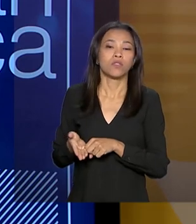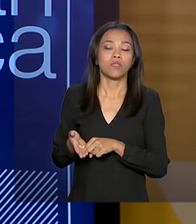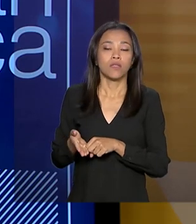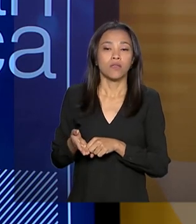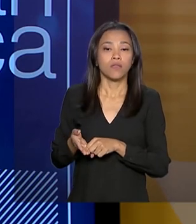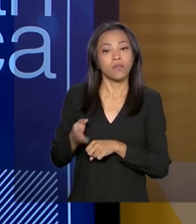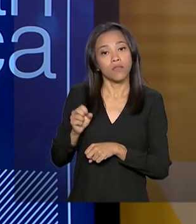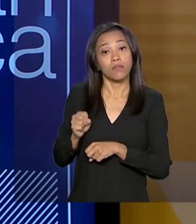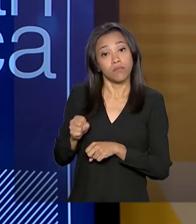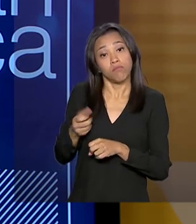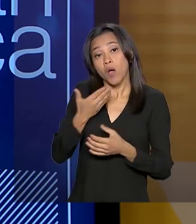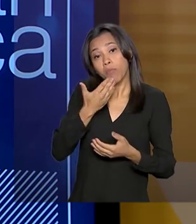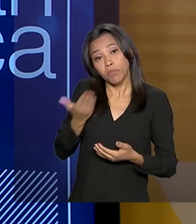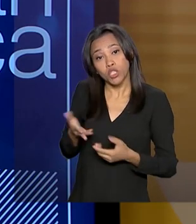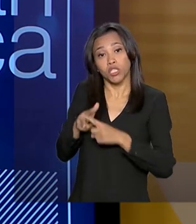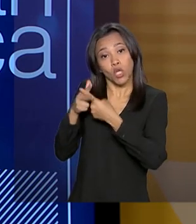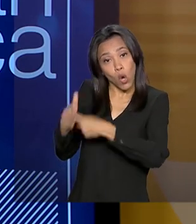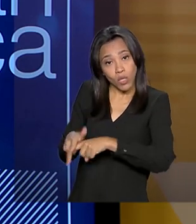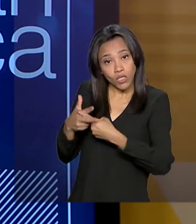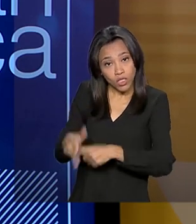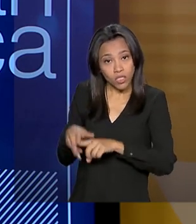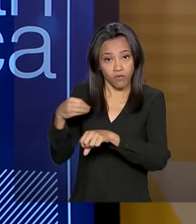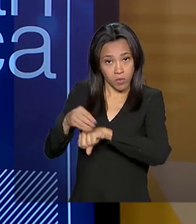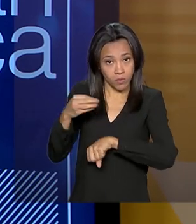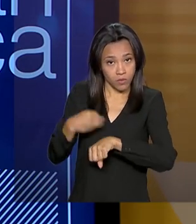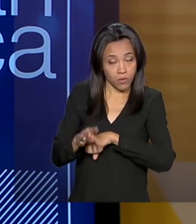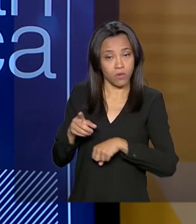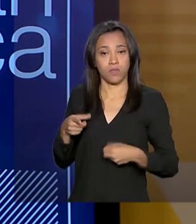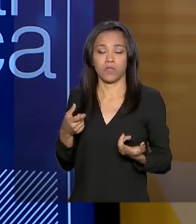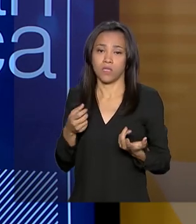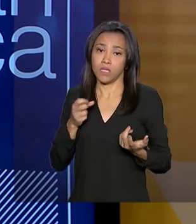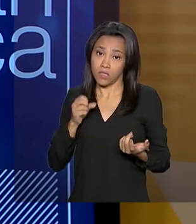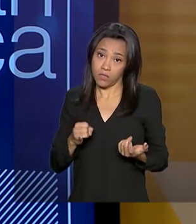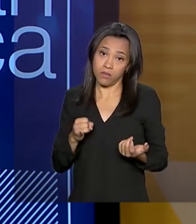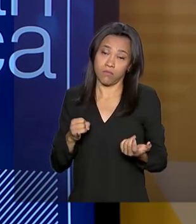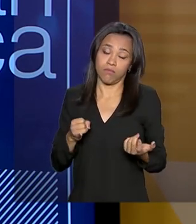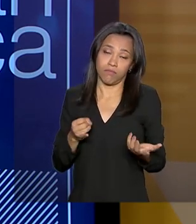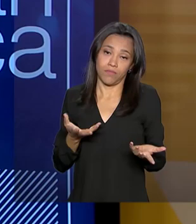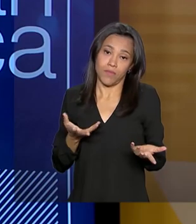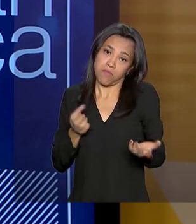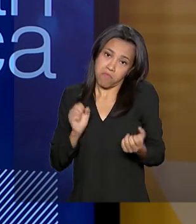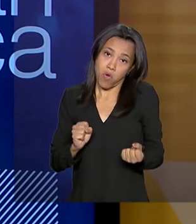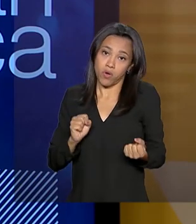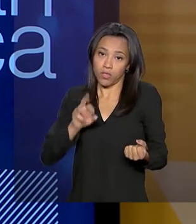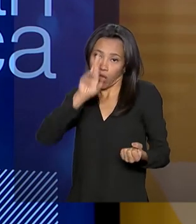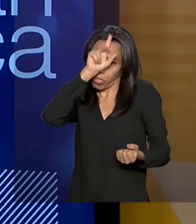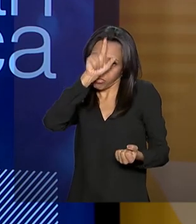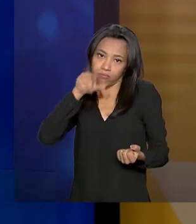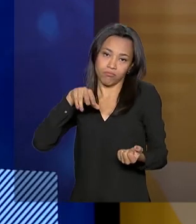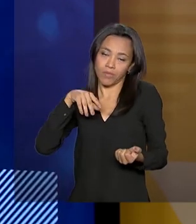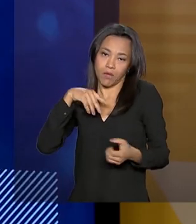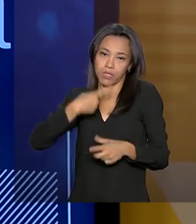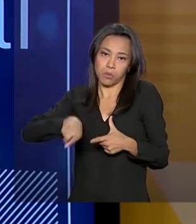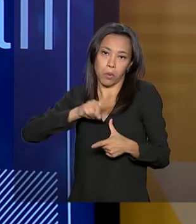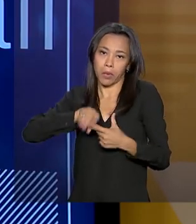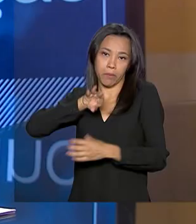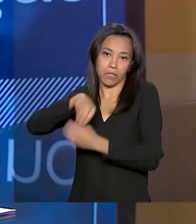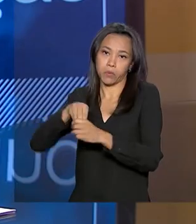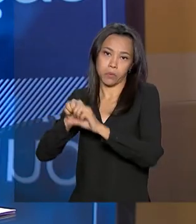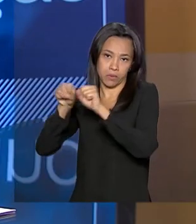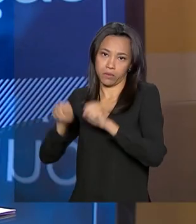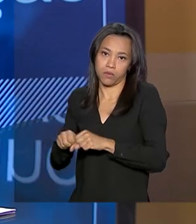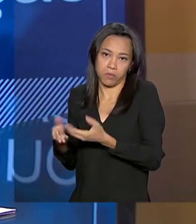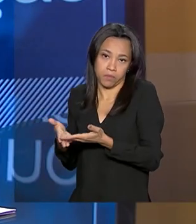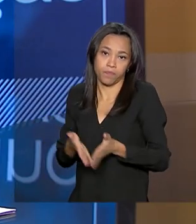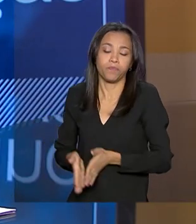que seja, enfim, corrigido. Ele pode pedir a informação e, se for o caso, corrigir, porque também pode ter tido algum defeito, alguma questão. Falando